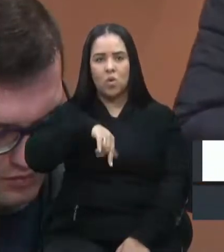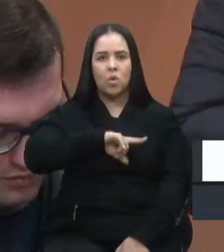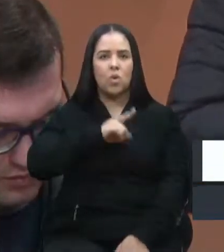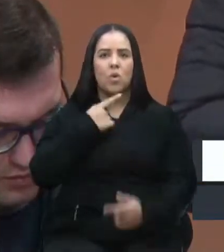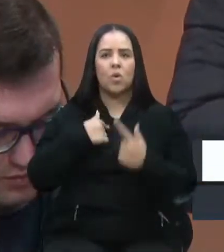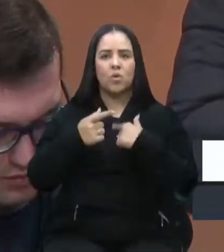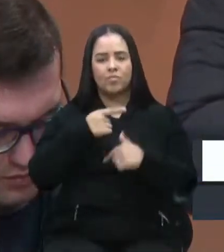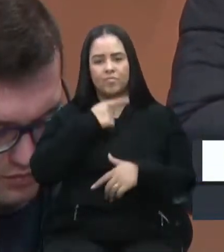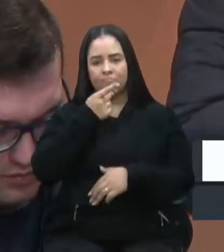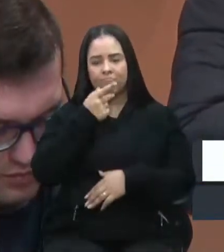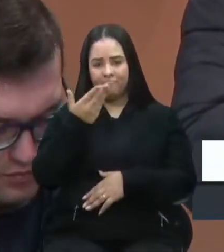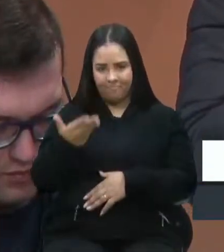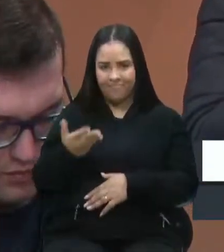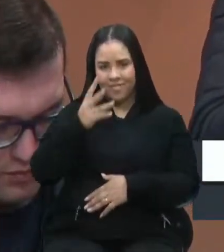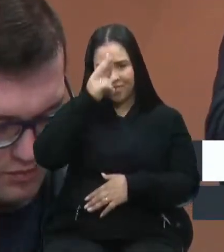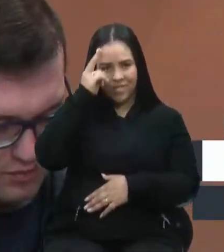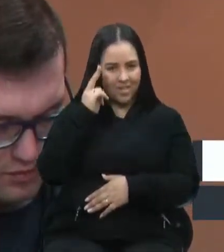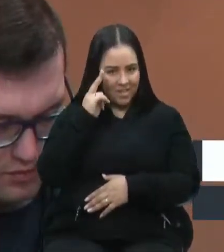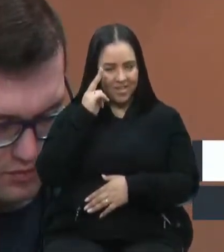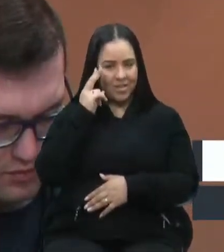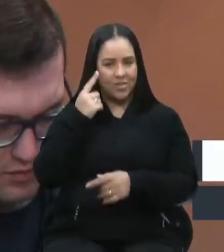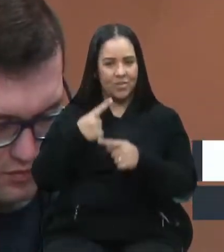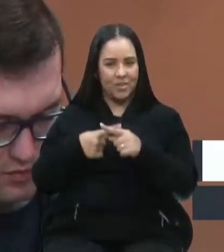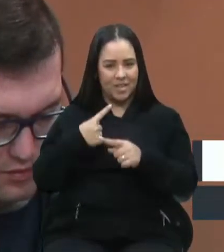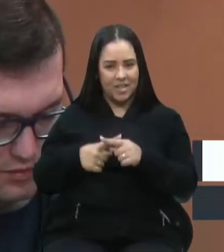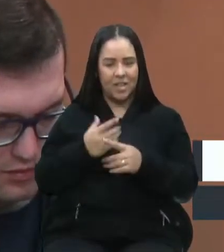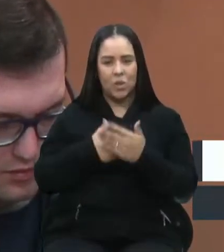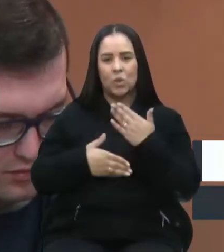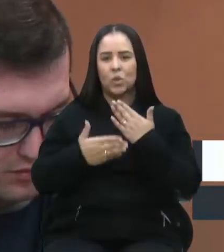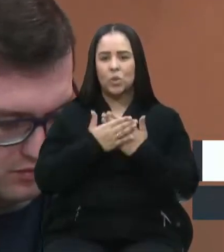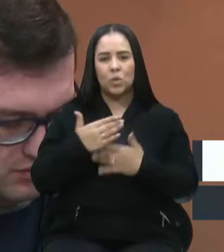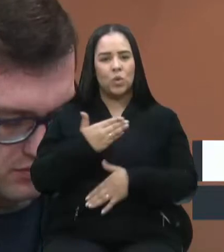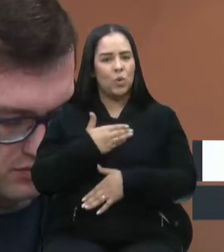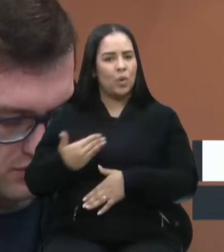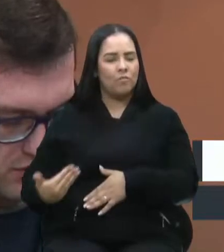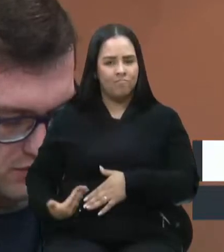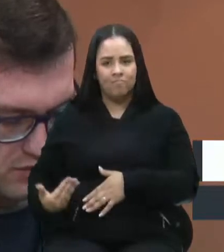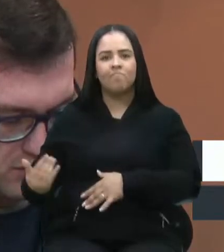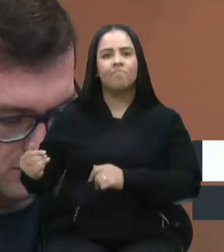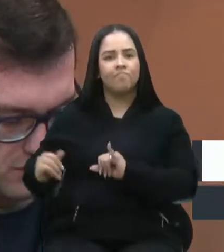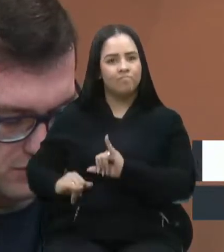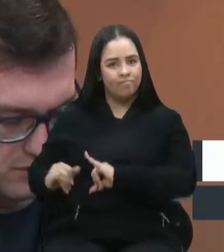né, vereador Velocino, que tudo o que este governo passou, né, vereadora Marisol,